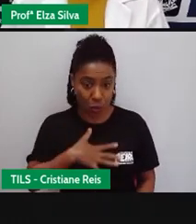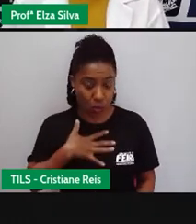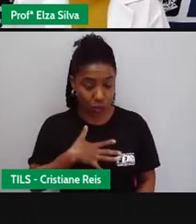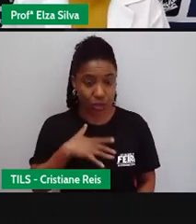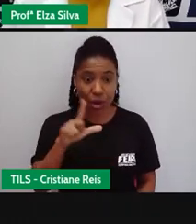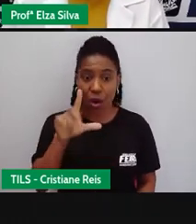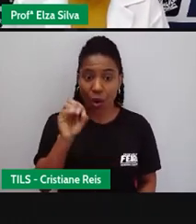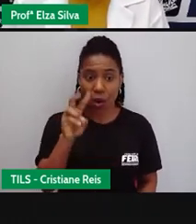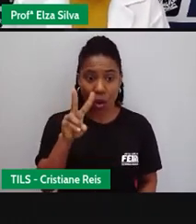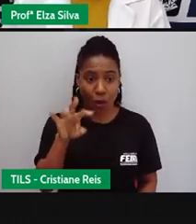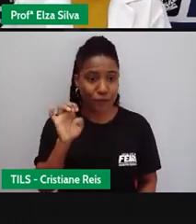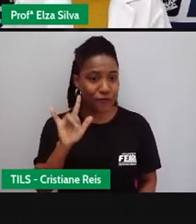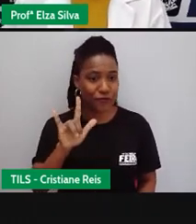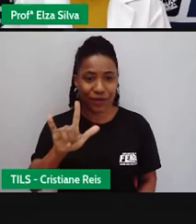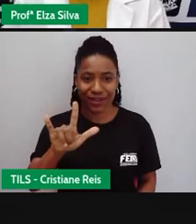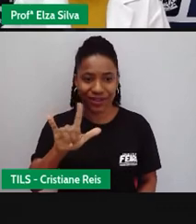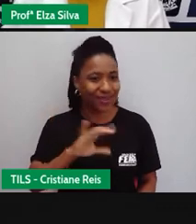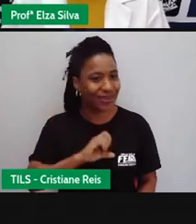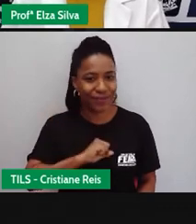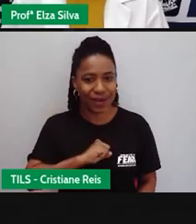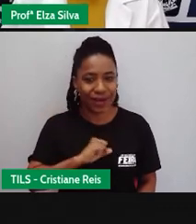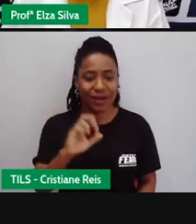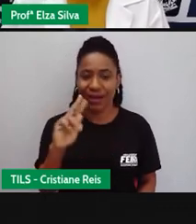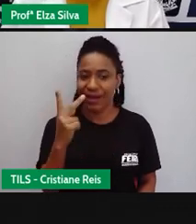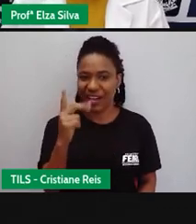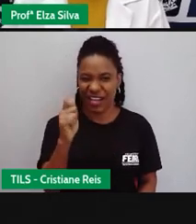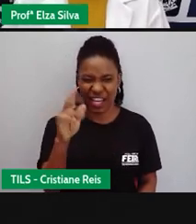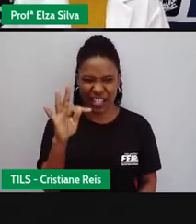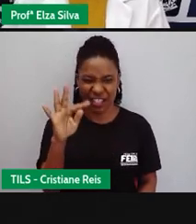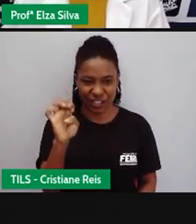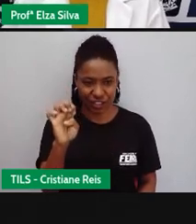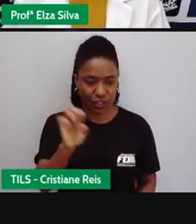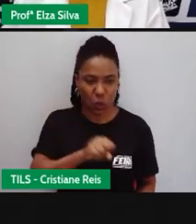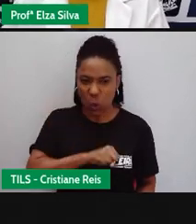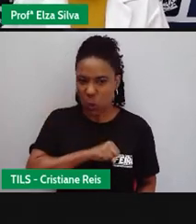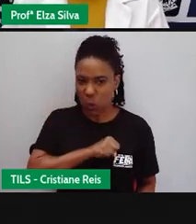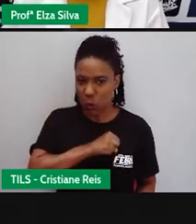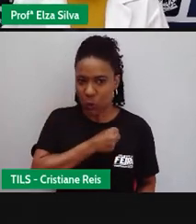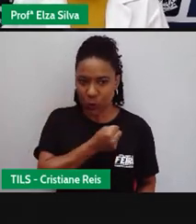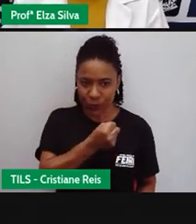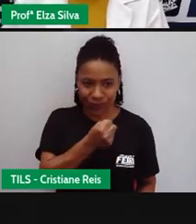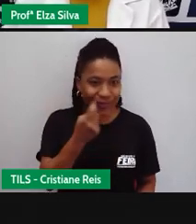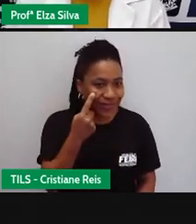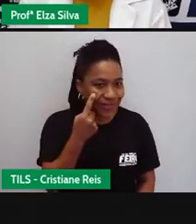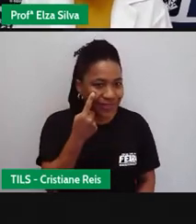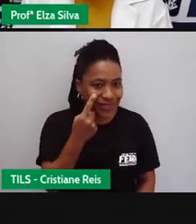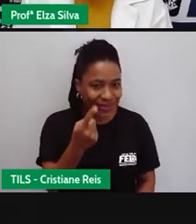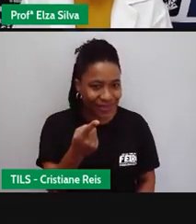Verbo amar Hate Verbo odiar Ok students?